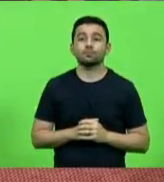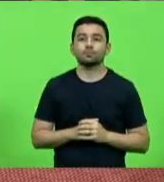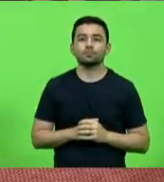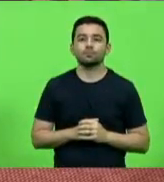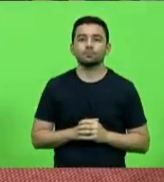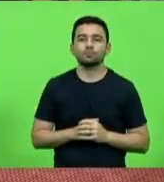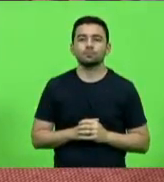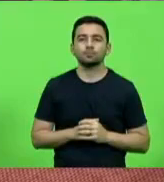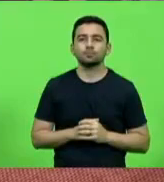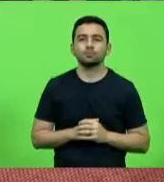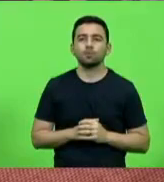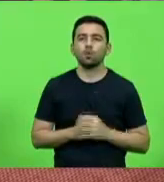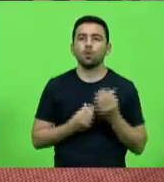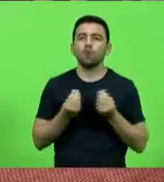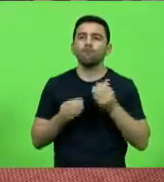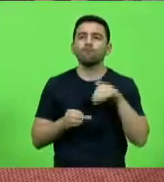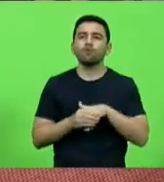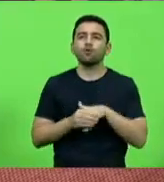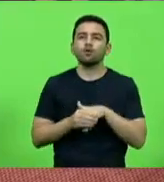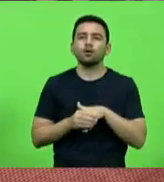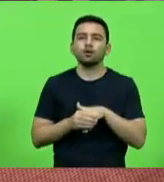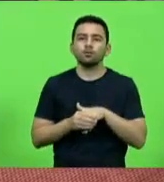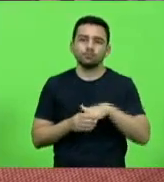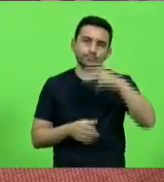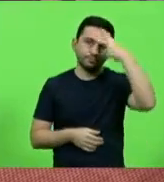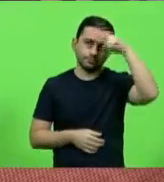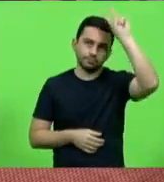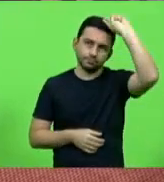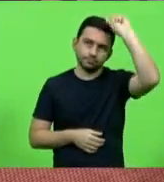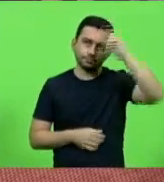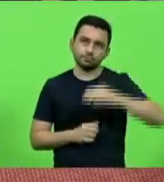Como vota o deputado Vicente Caropreso.